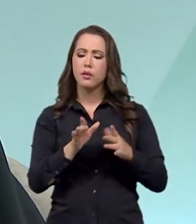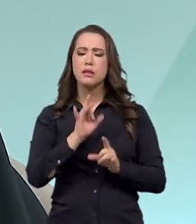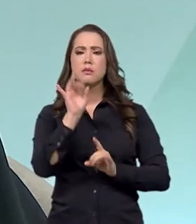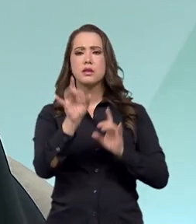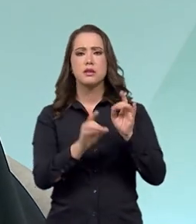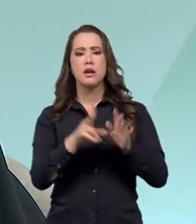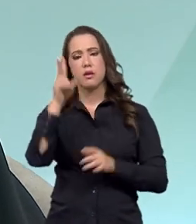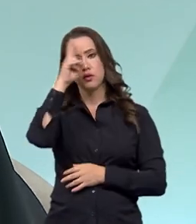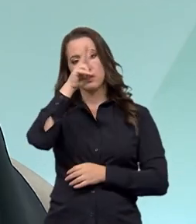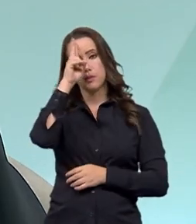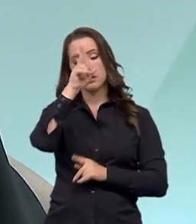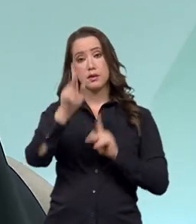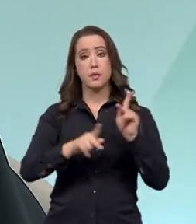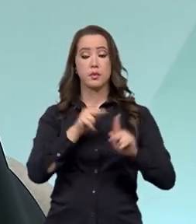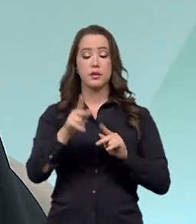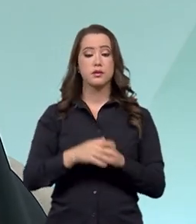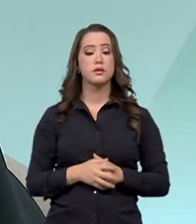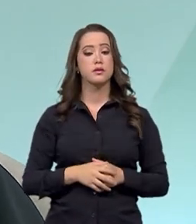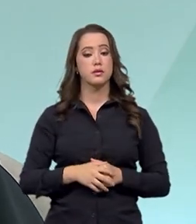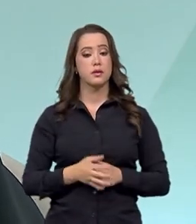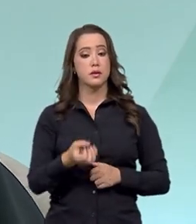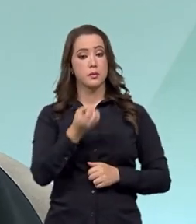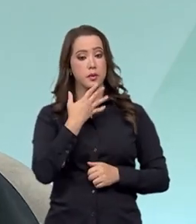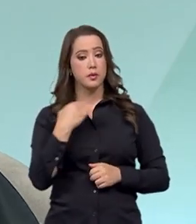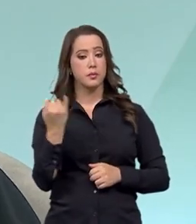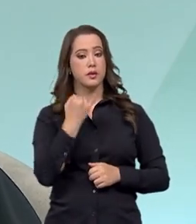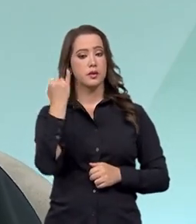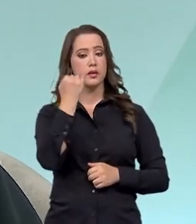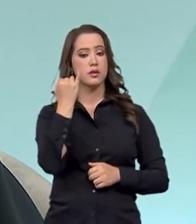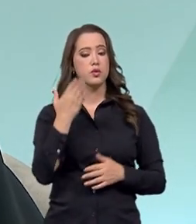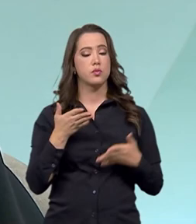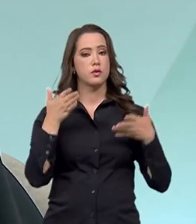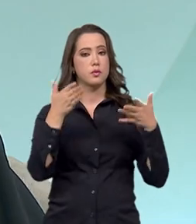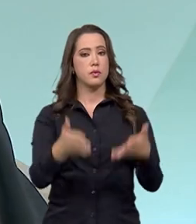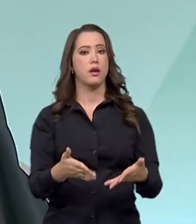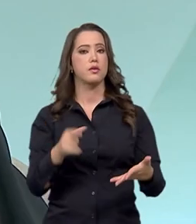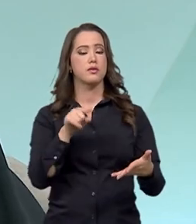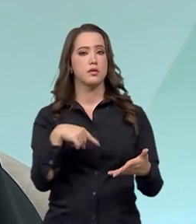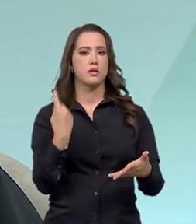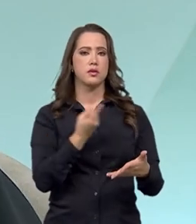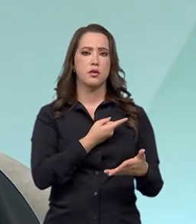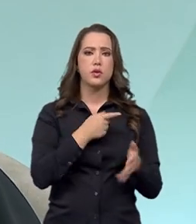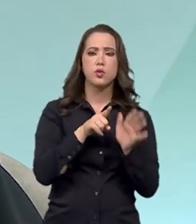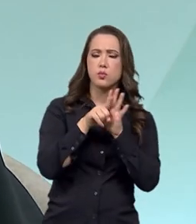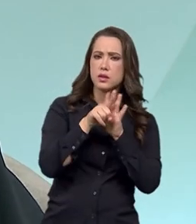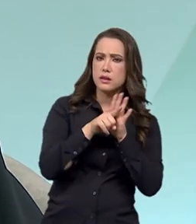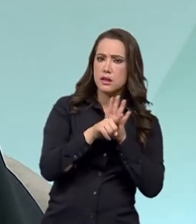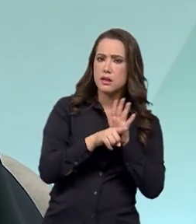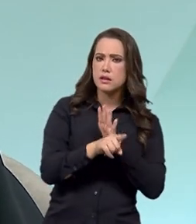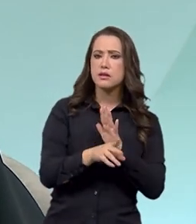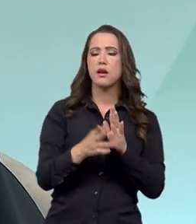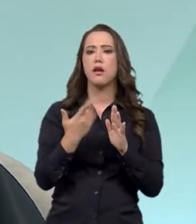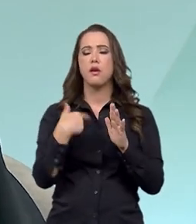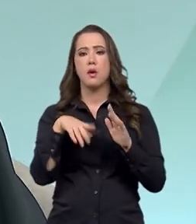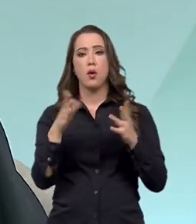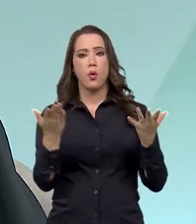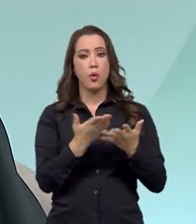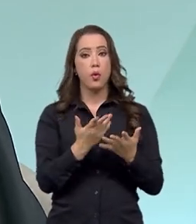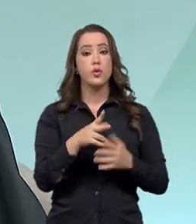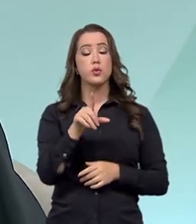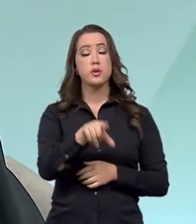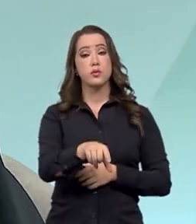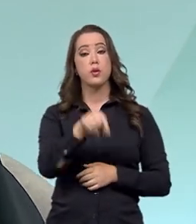memória do povo. Então, assim, além do bem fazer parte, né? Quando a gente faz todo um processo de pesquisa para o tombamento, a gente acaba